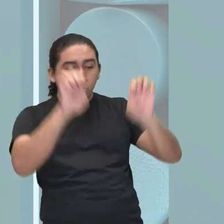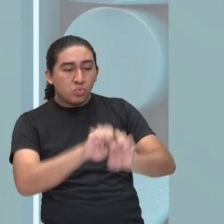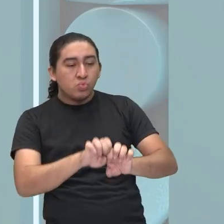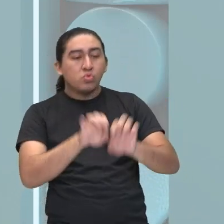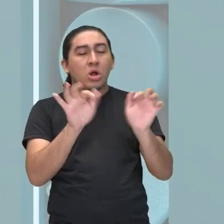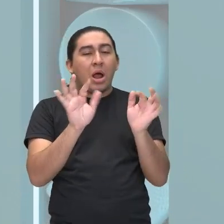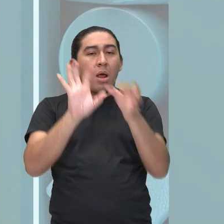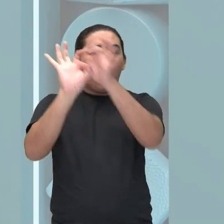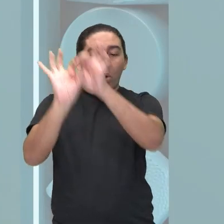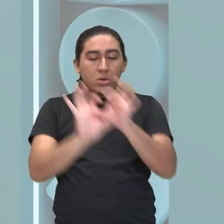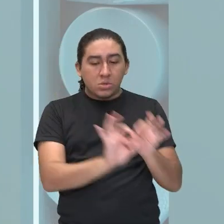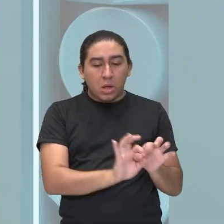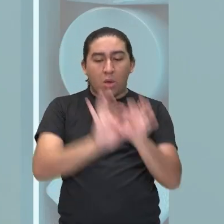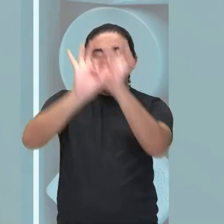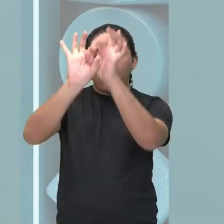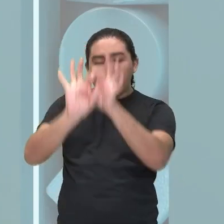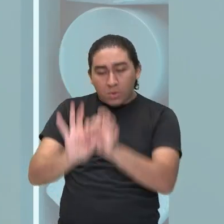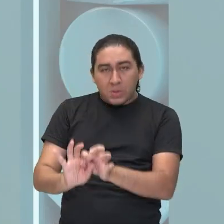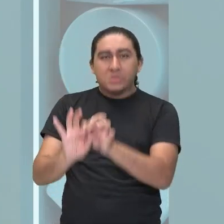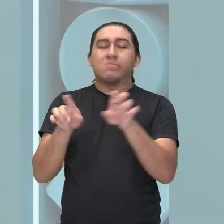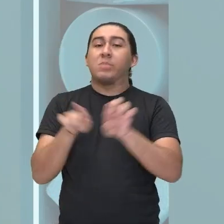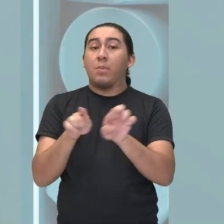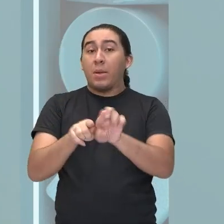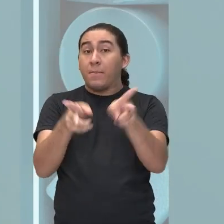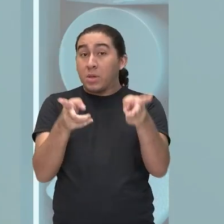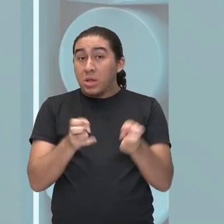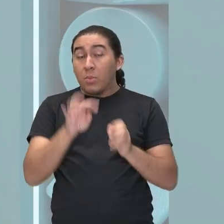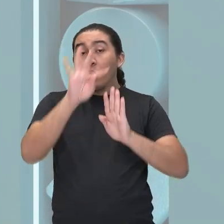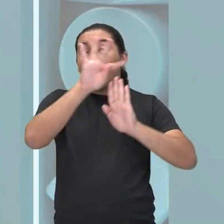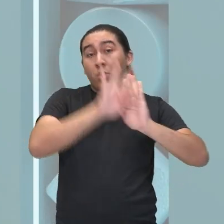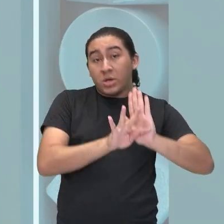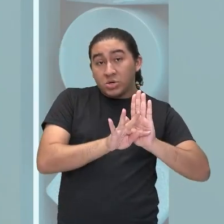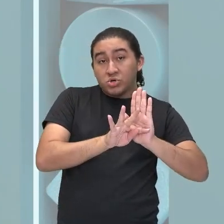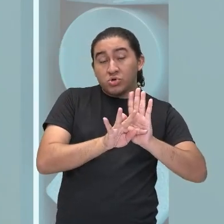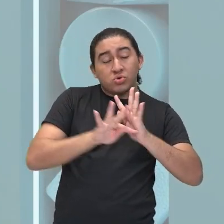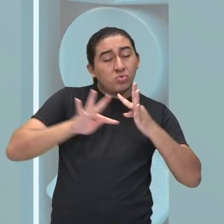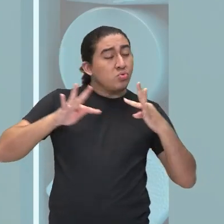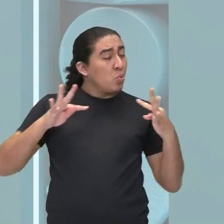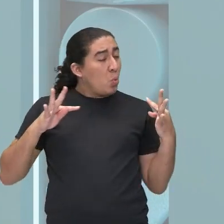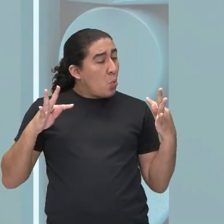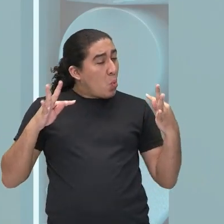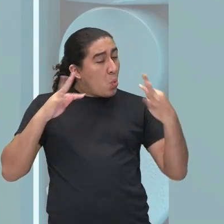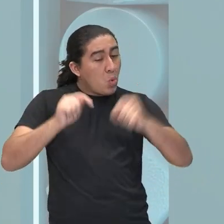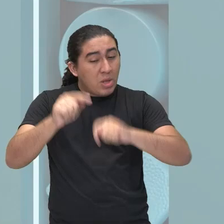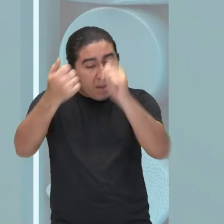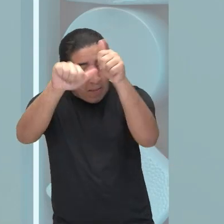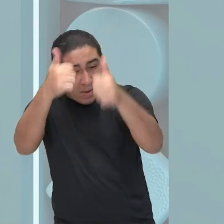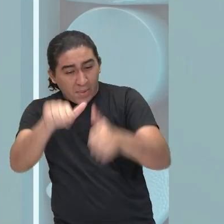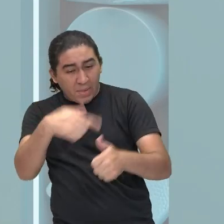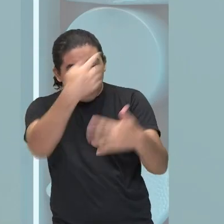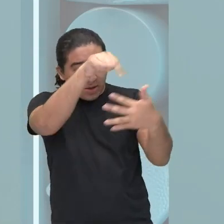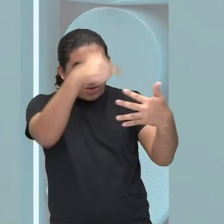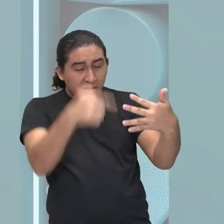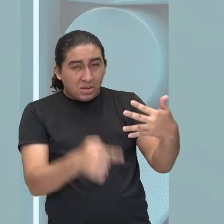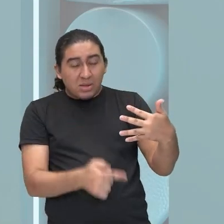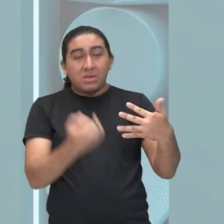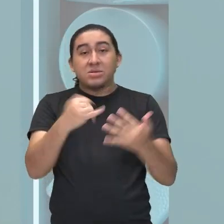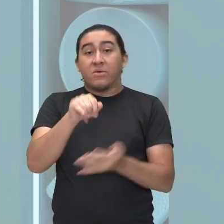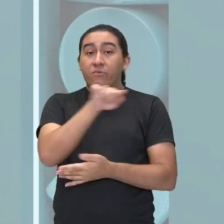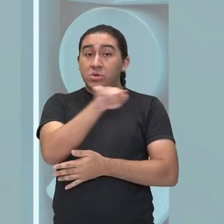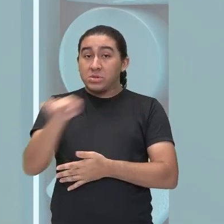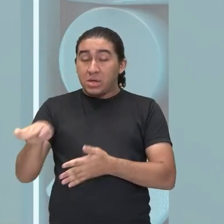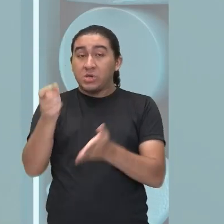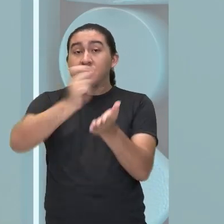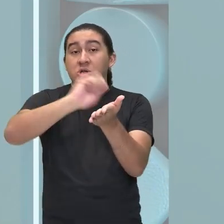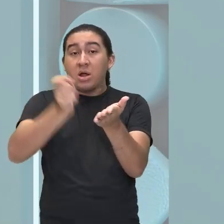coesão e coerência. Então, percebam que o texto, ele avalia tudo isso. Então, percebam que quando você produz uma redação